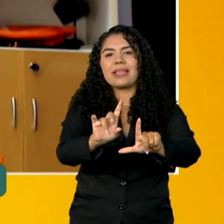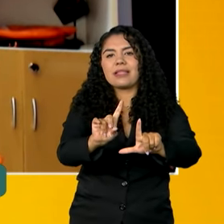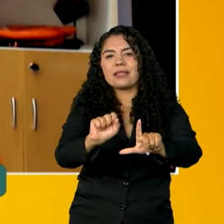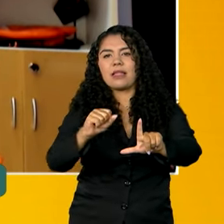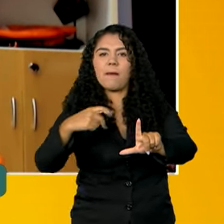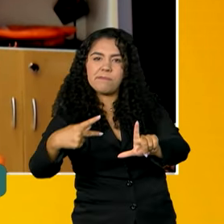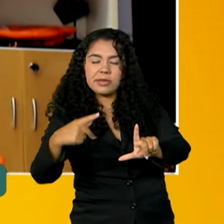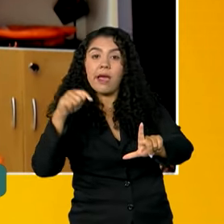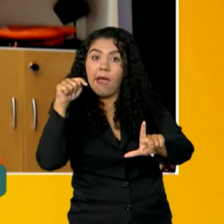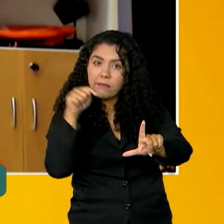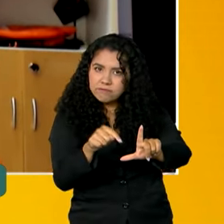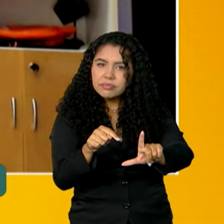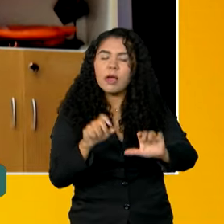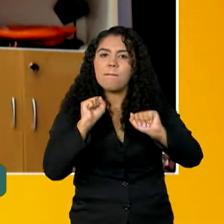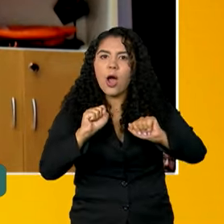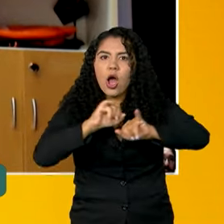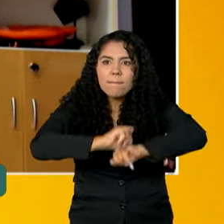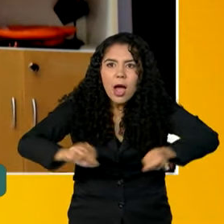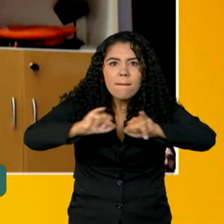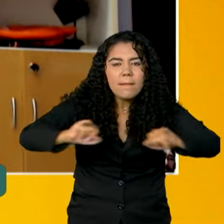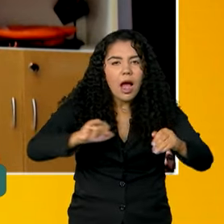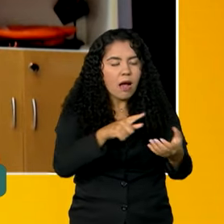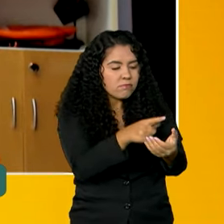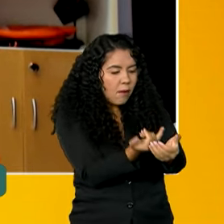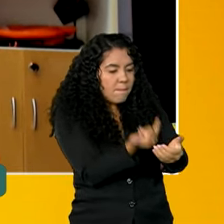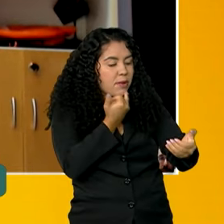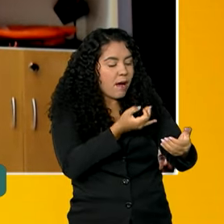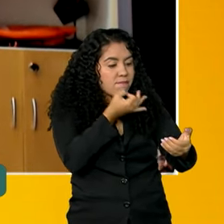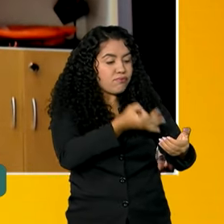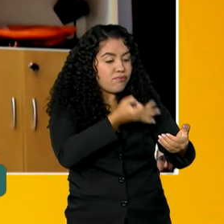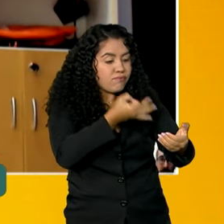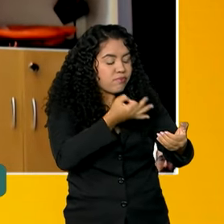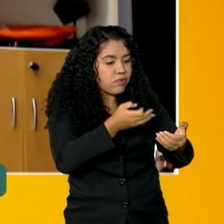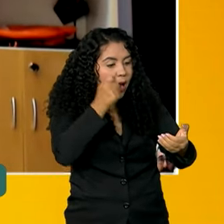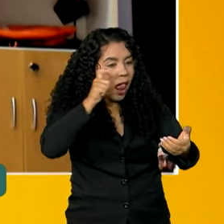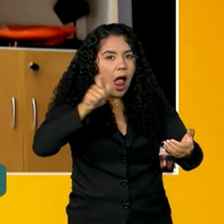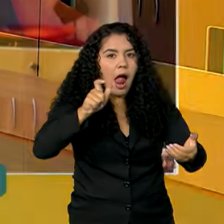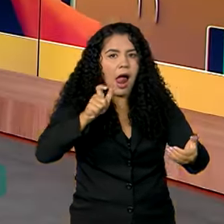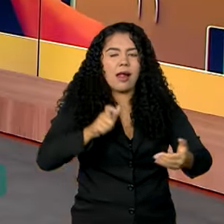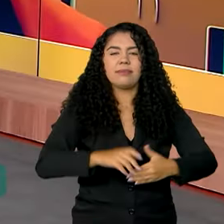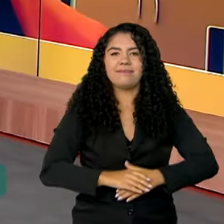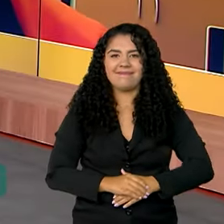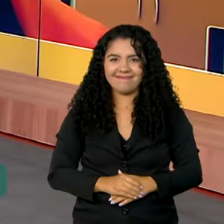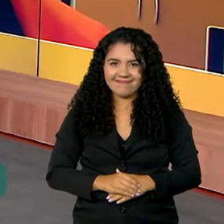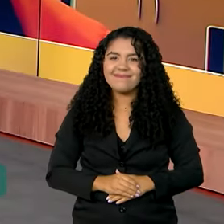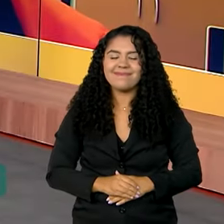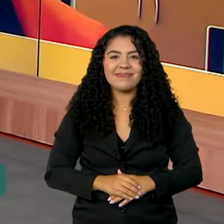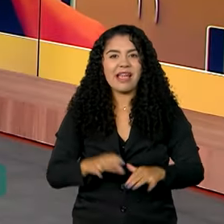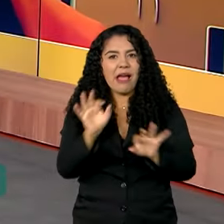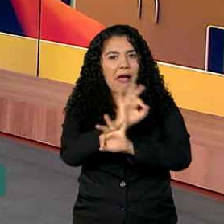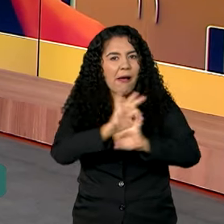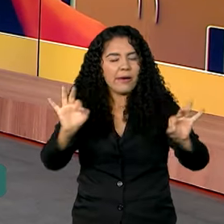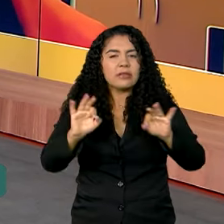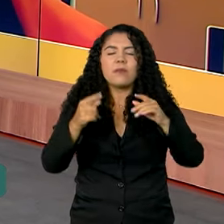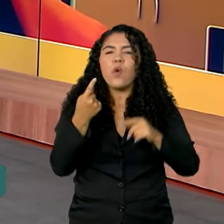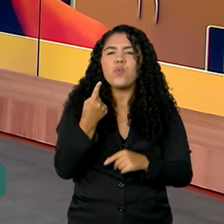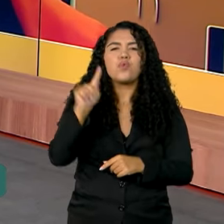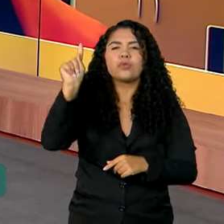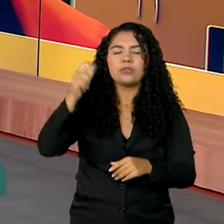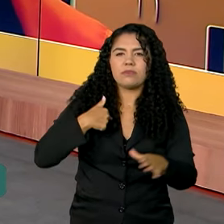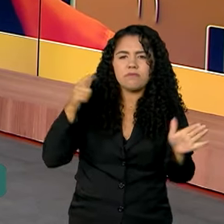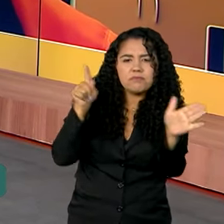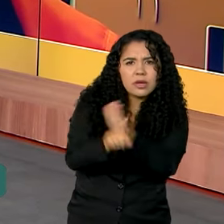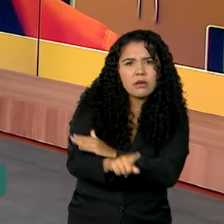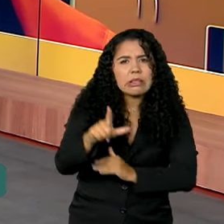geração desse alerta, esses alertas podem chegar nos telefones das pessoas. Maravilha! Tiago, para terminar, tem algum